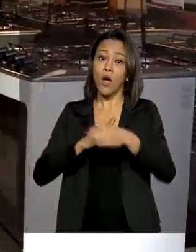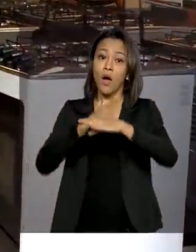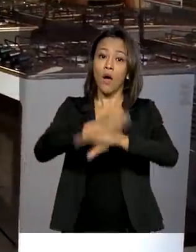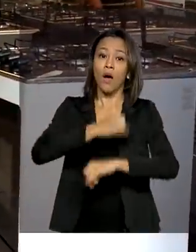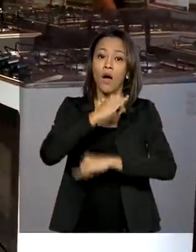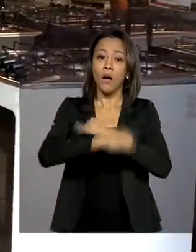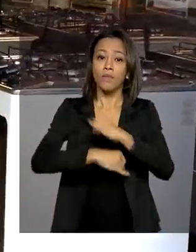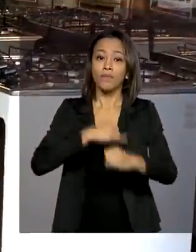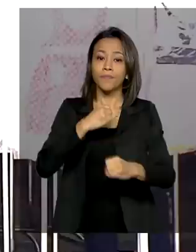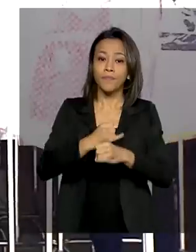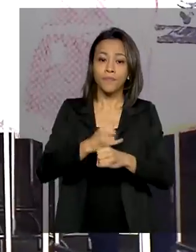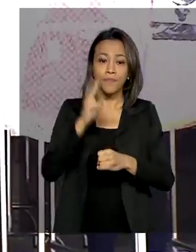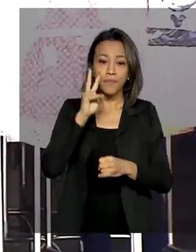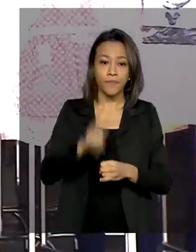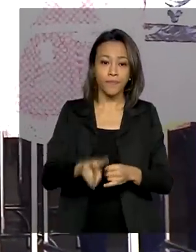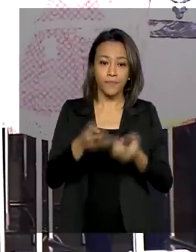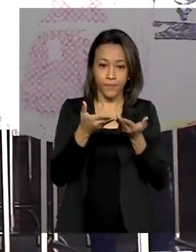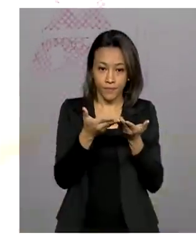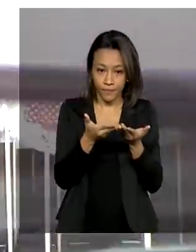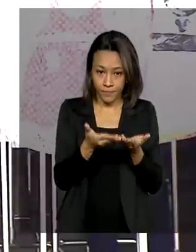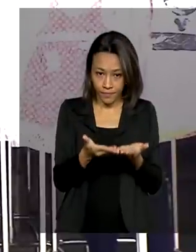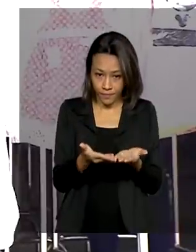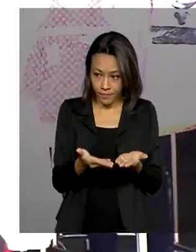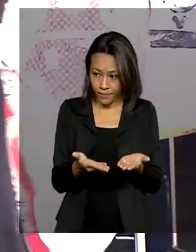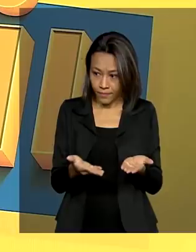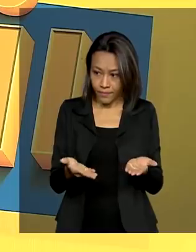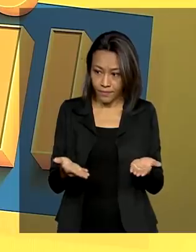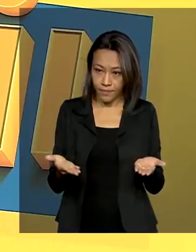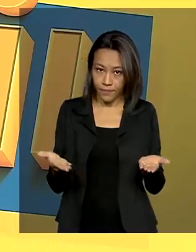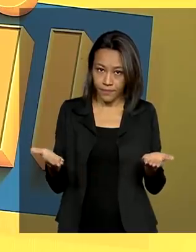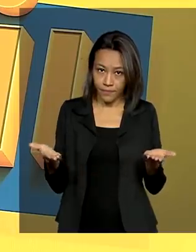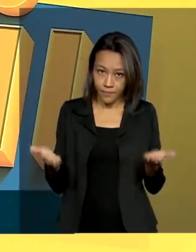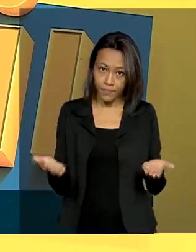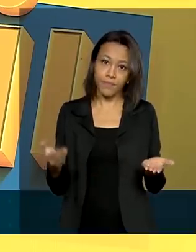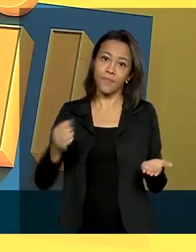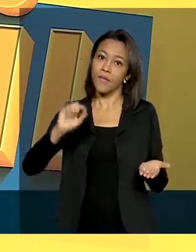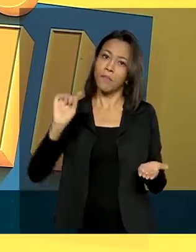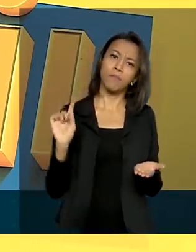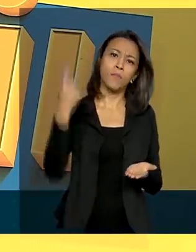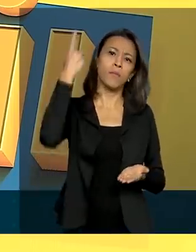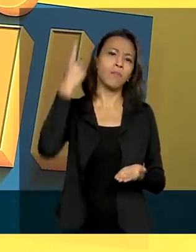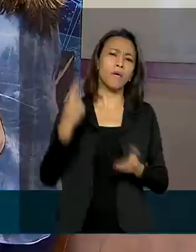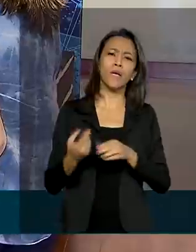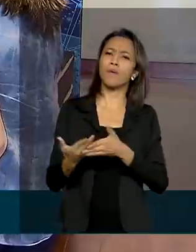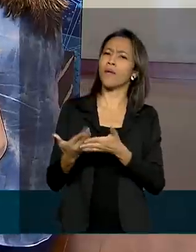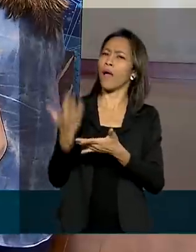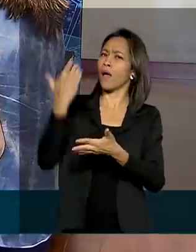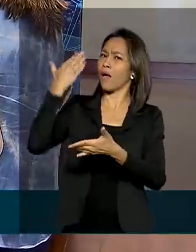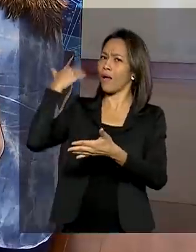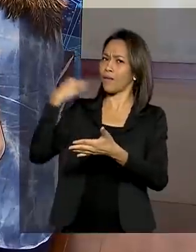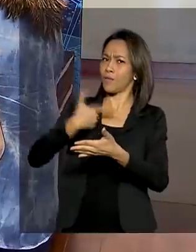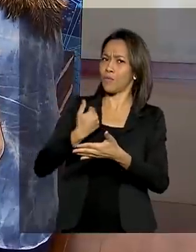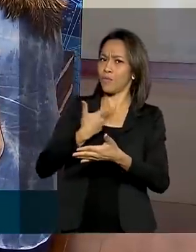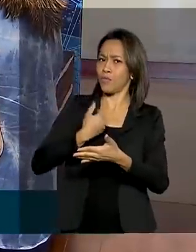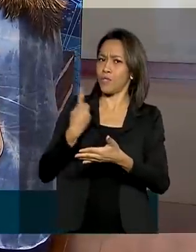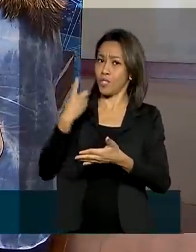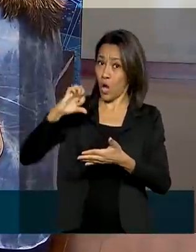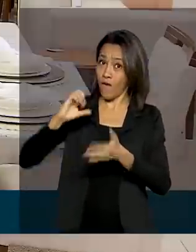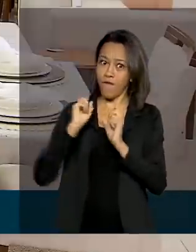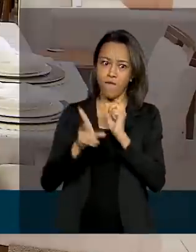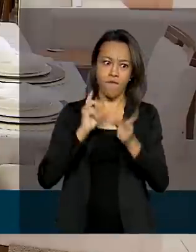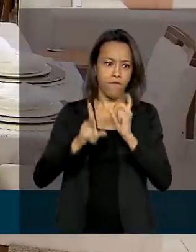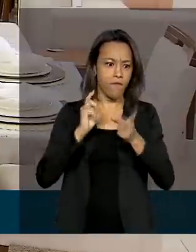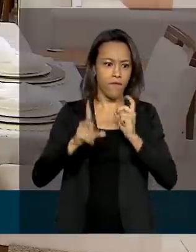oficial da semana, semana do Brasil.com. Na primeira edição do evento, em 2019, as vendas online